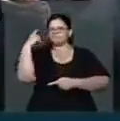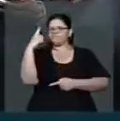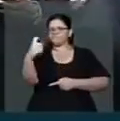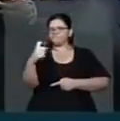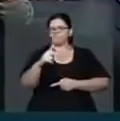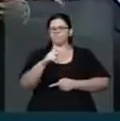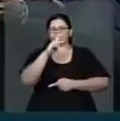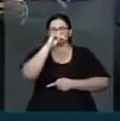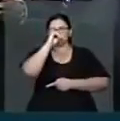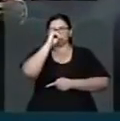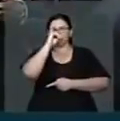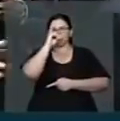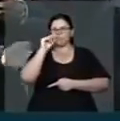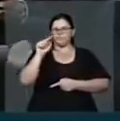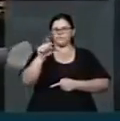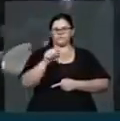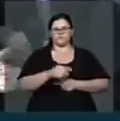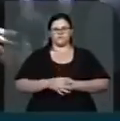porcos.